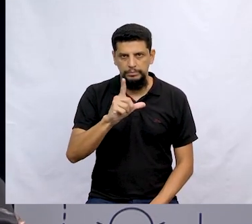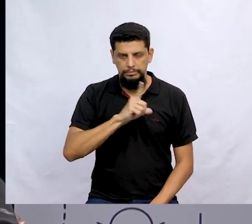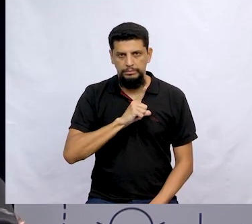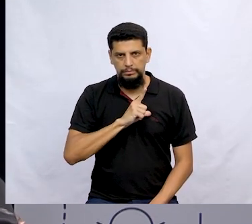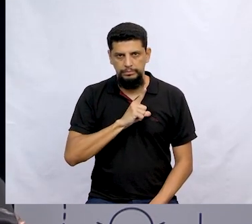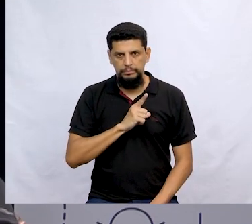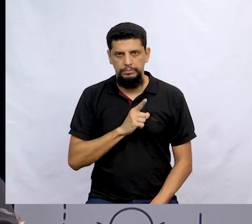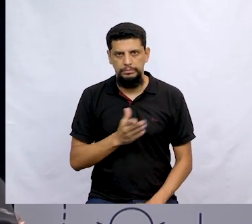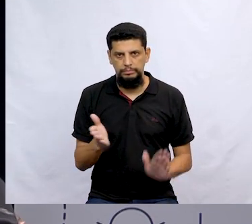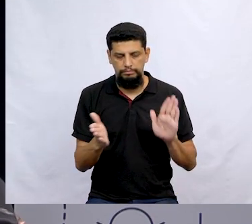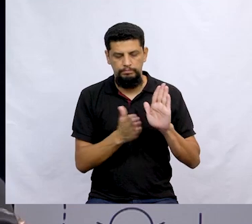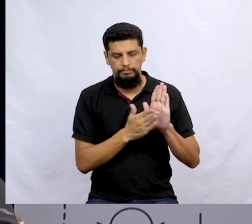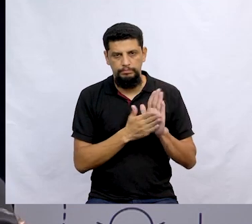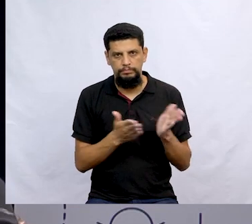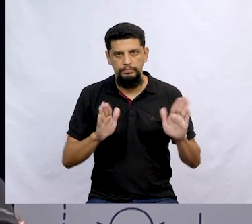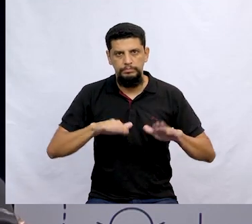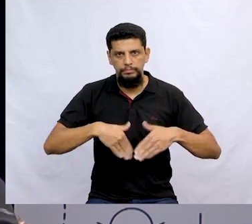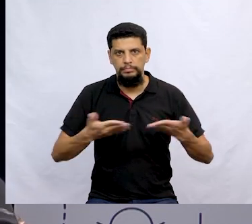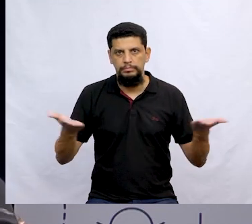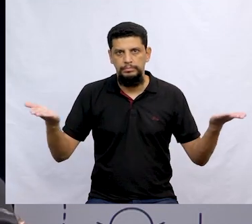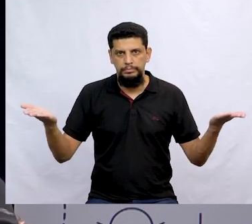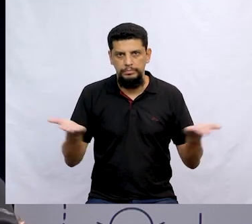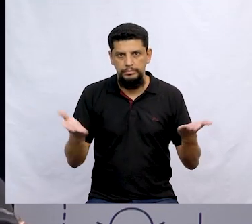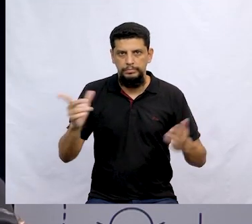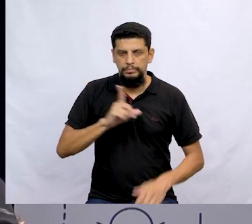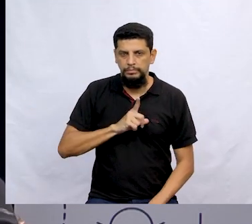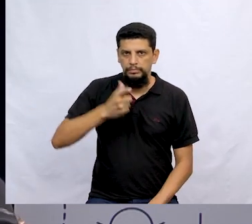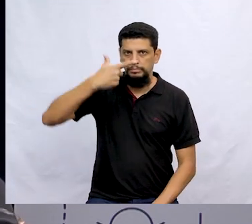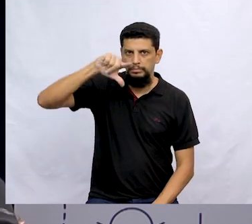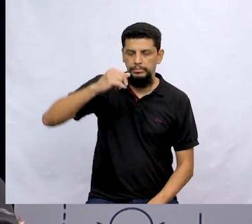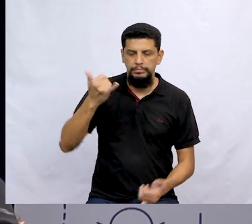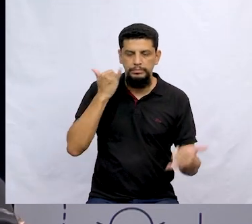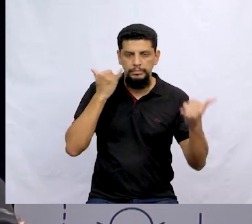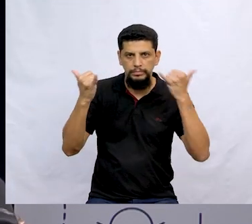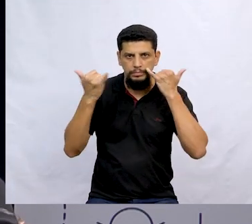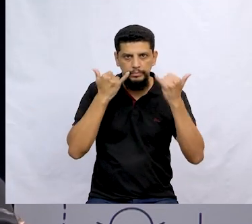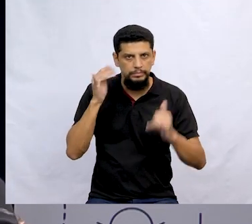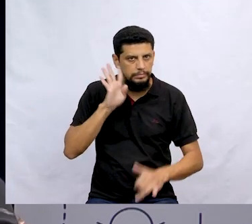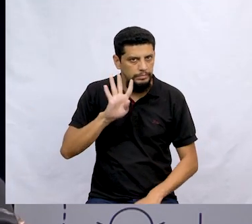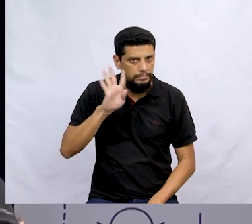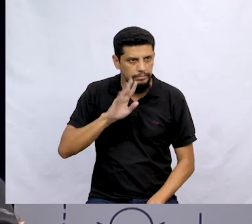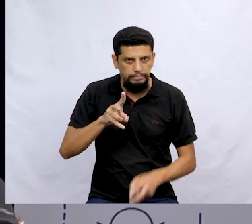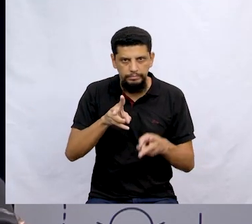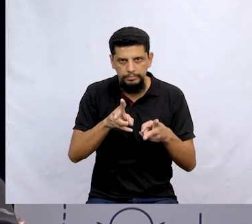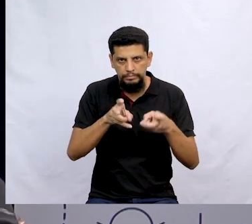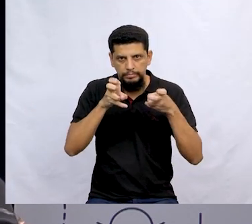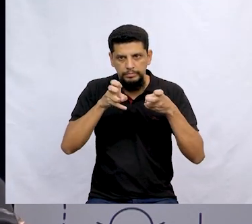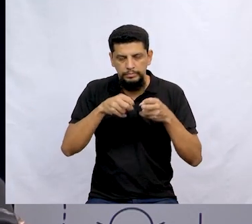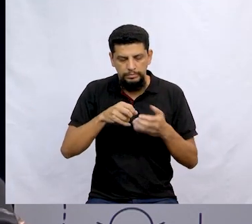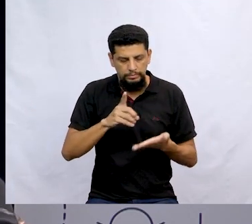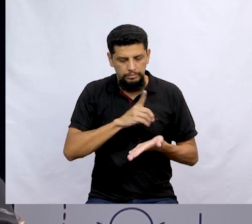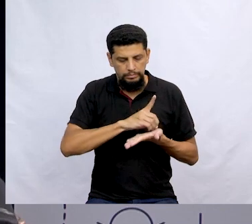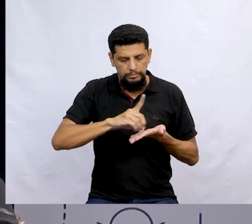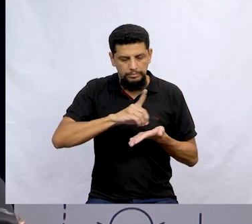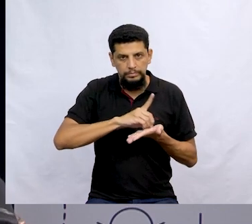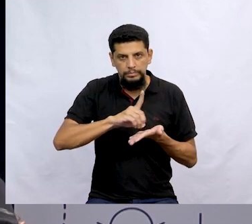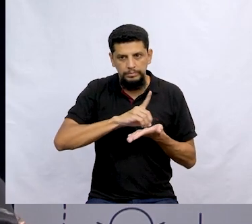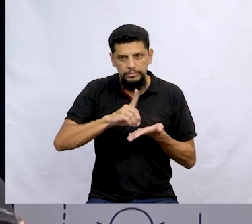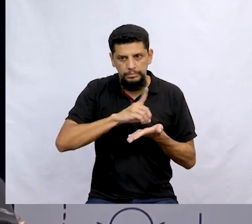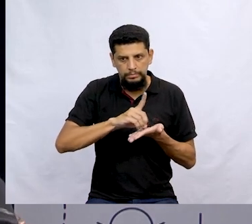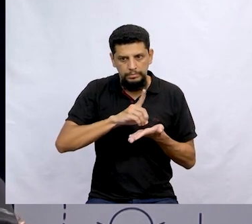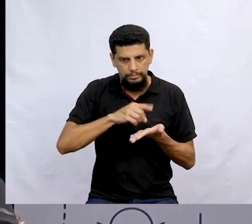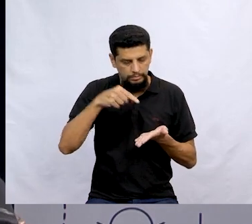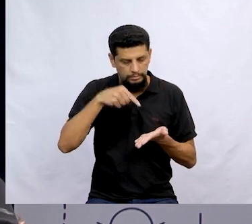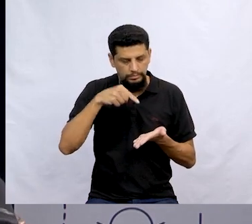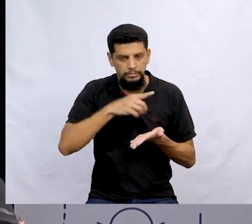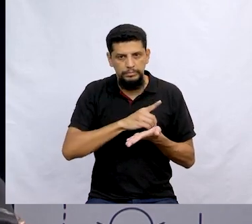Então, gente, agora eu vou trazer uma outra informação, que é legal a gente perceber também. O dicionário lá, esse